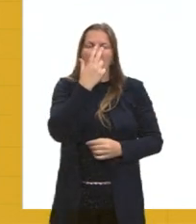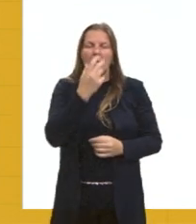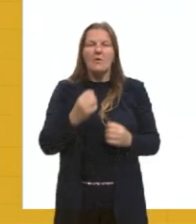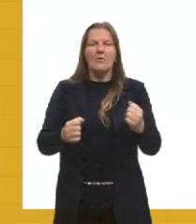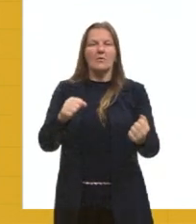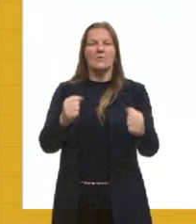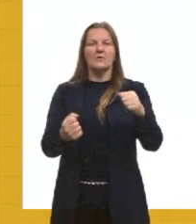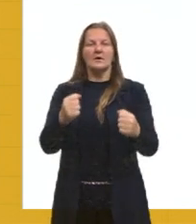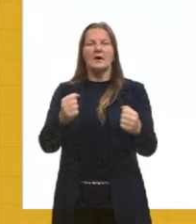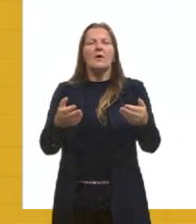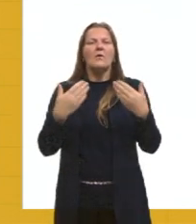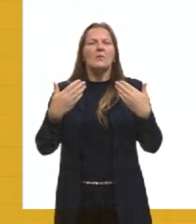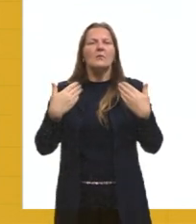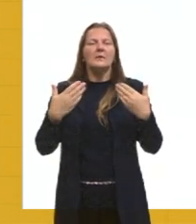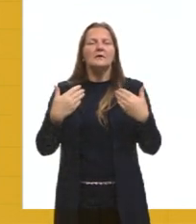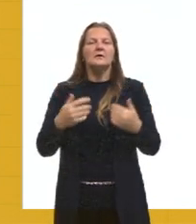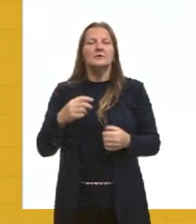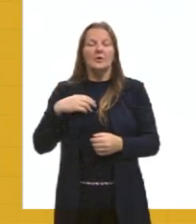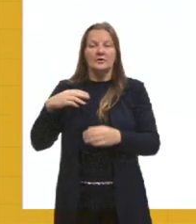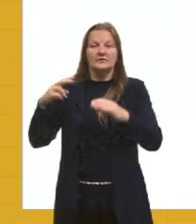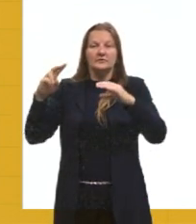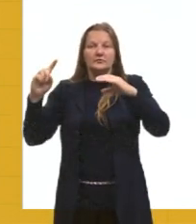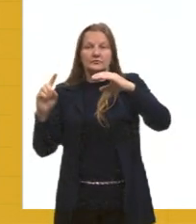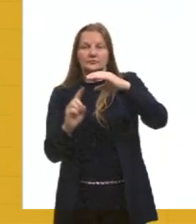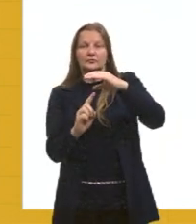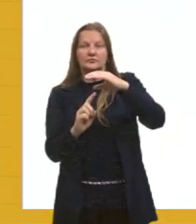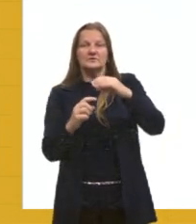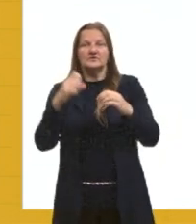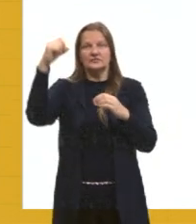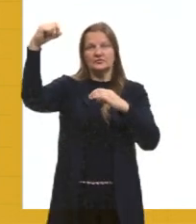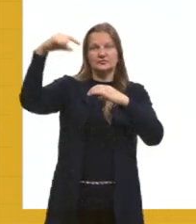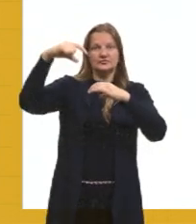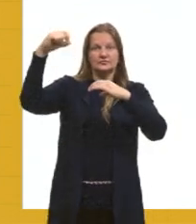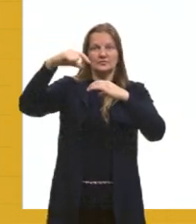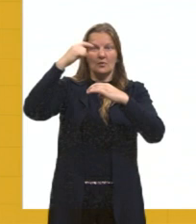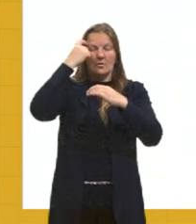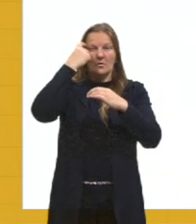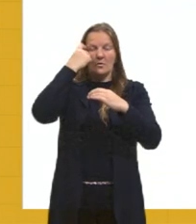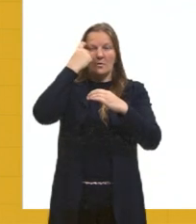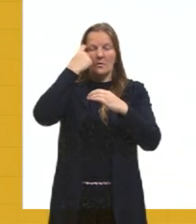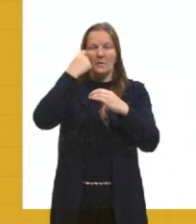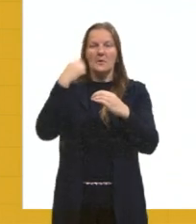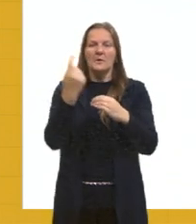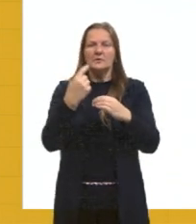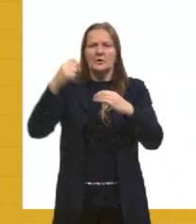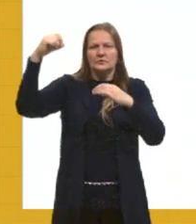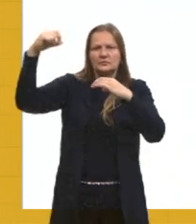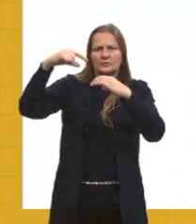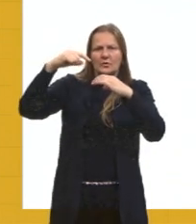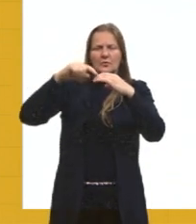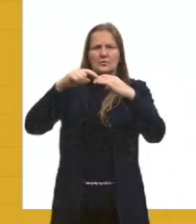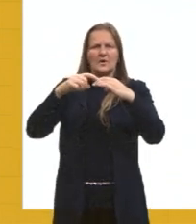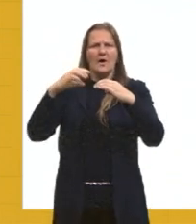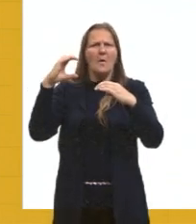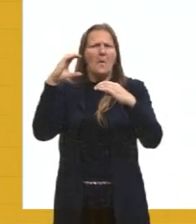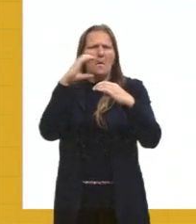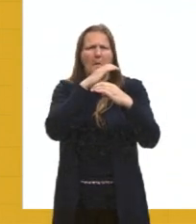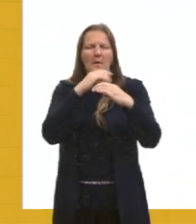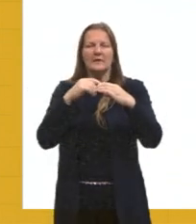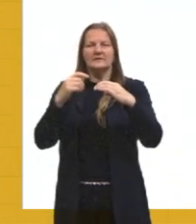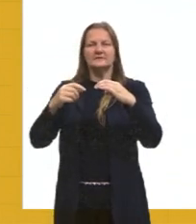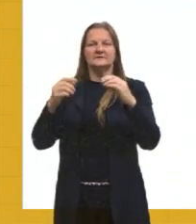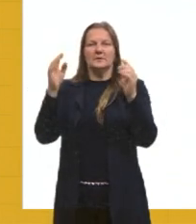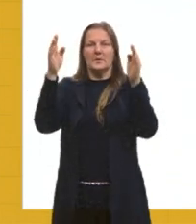né, no verão, quando a gente pega o carro, deixa ele no sol, ele fica super quente, a gente abre as